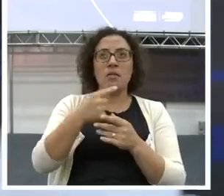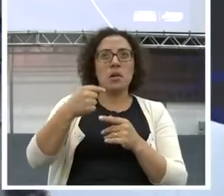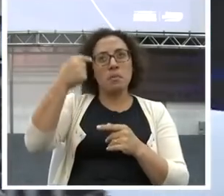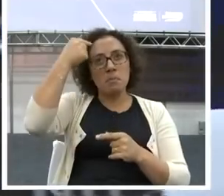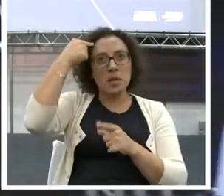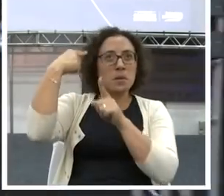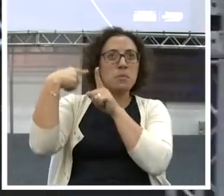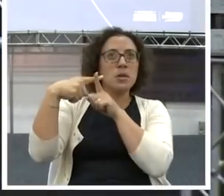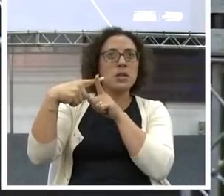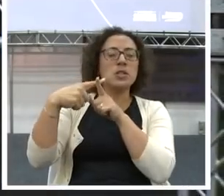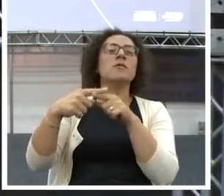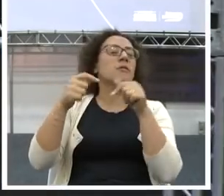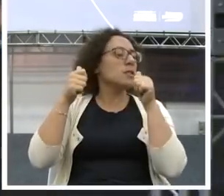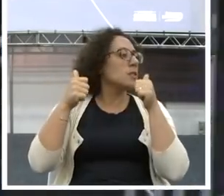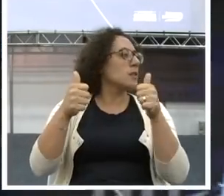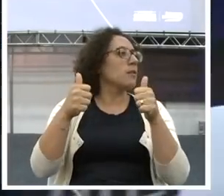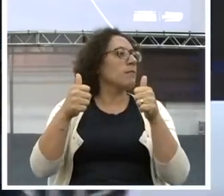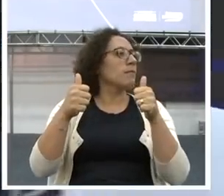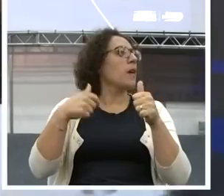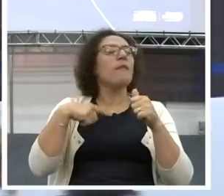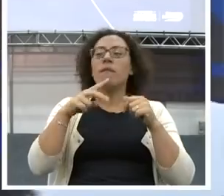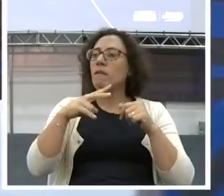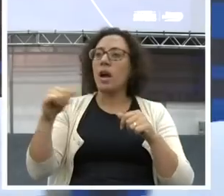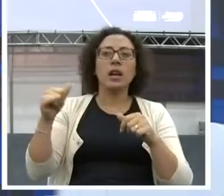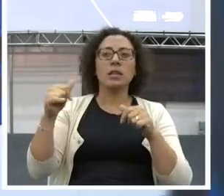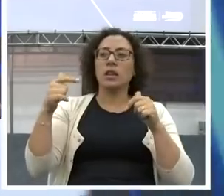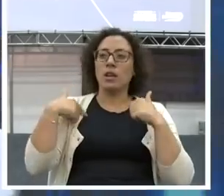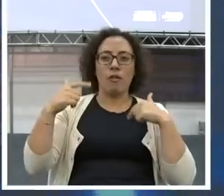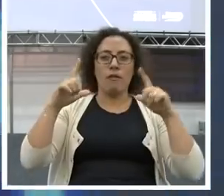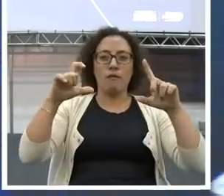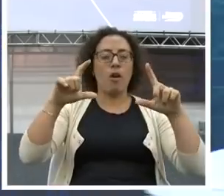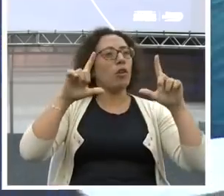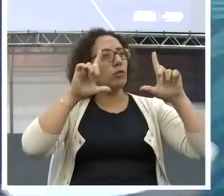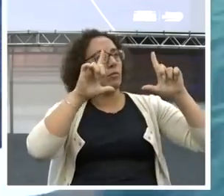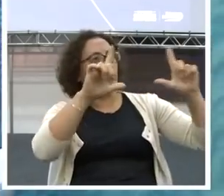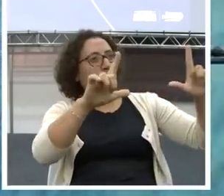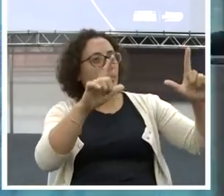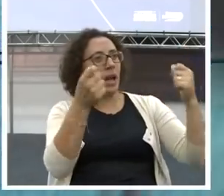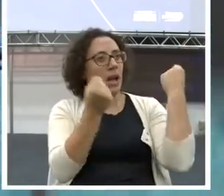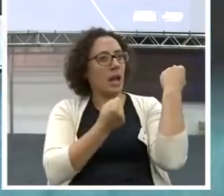colocar a figura da Ferrari aqui, e ela vai aparecer na minha casa. Não vai.